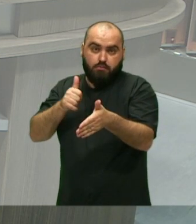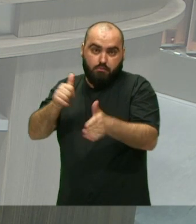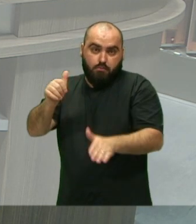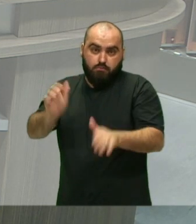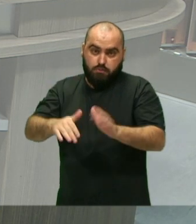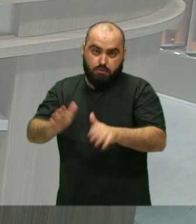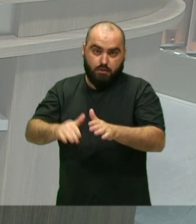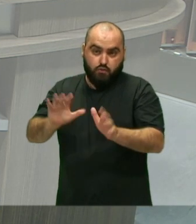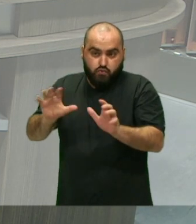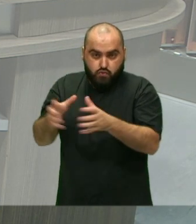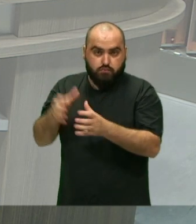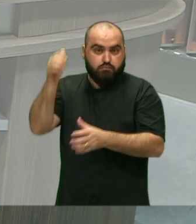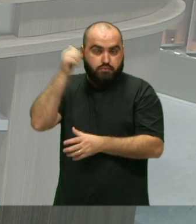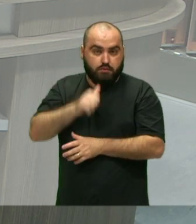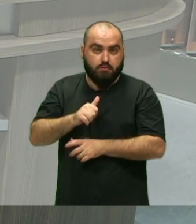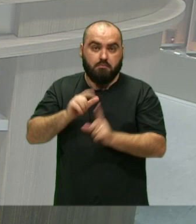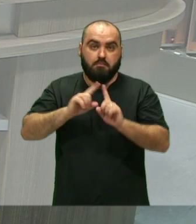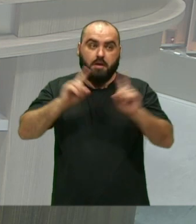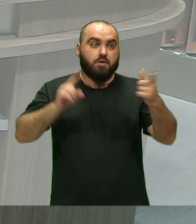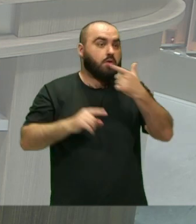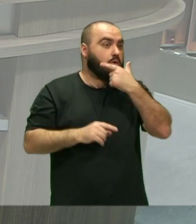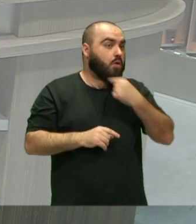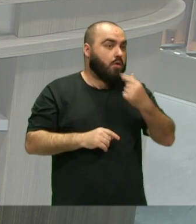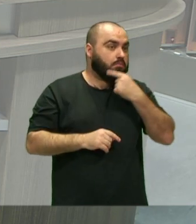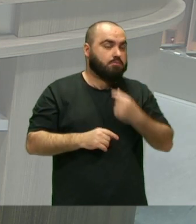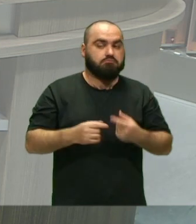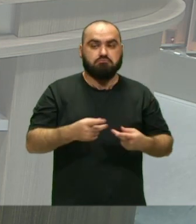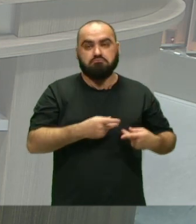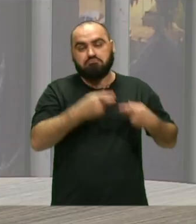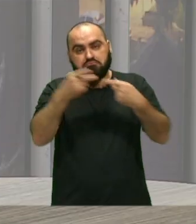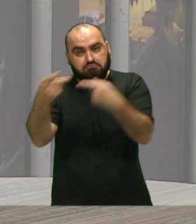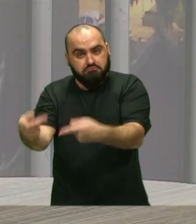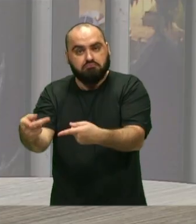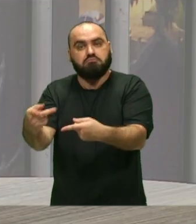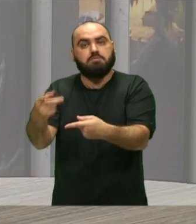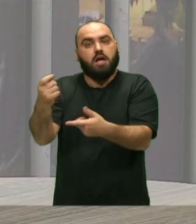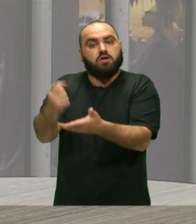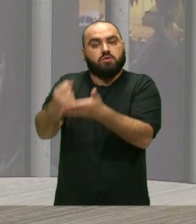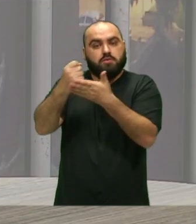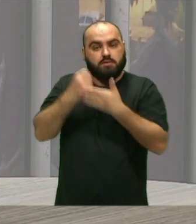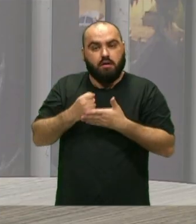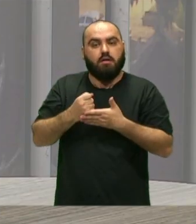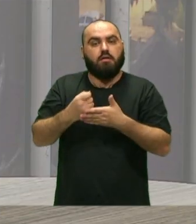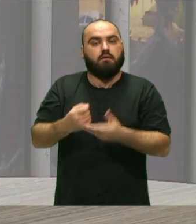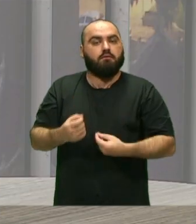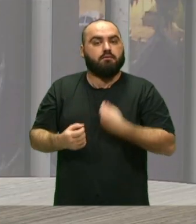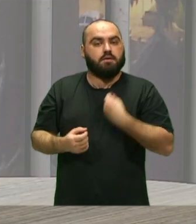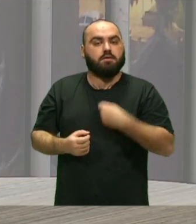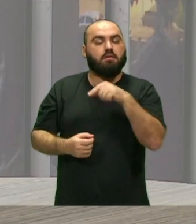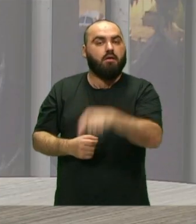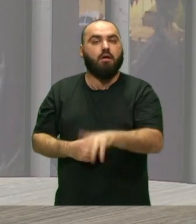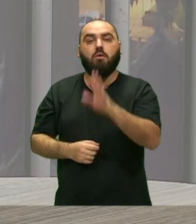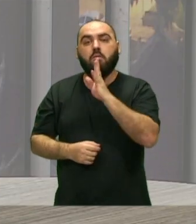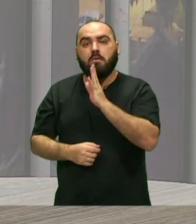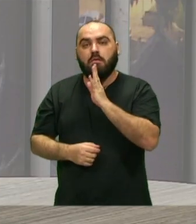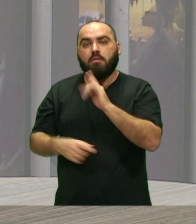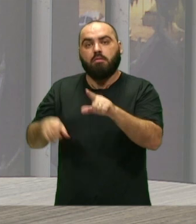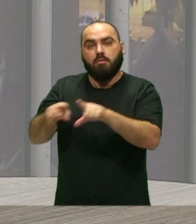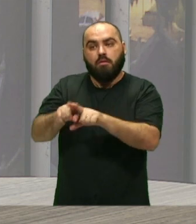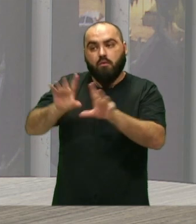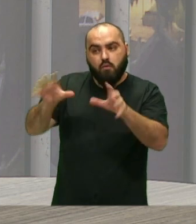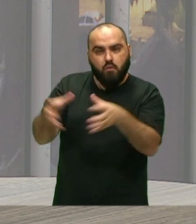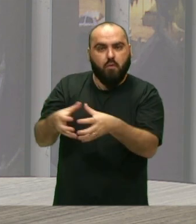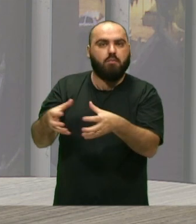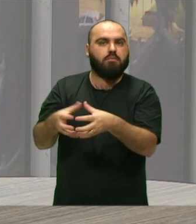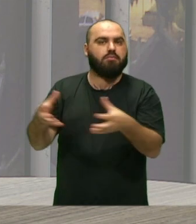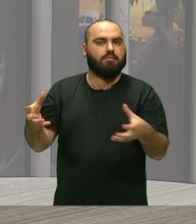Bac Mulher É um grupo de mulheres Mas os homens Também são sempre bem vindos Para nos ajudar Para estarem lá Conhecendo o nosso grupo